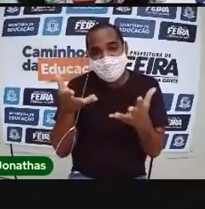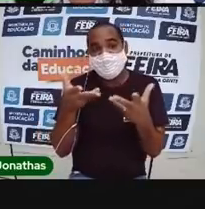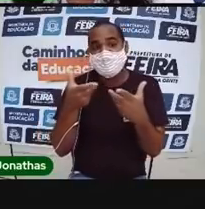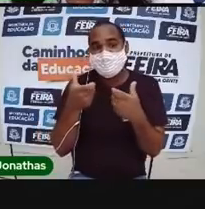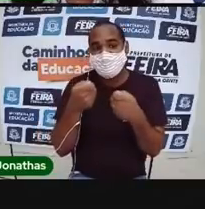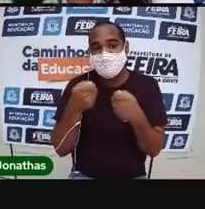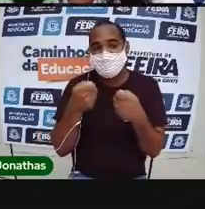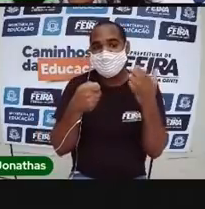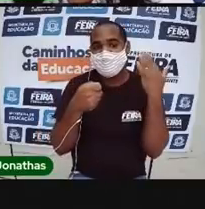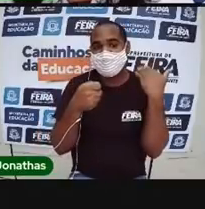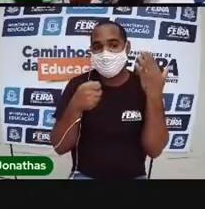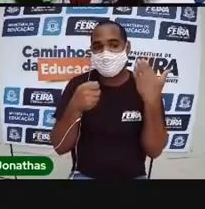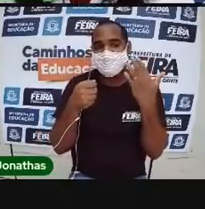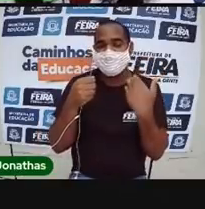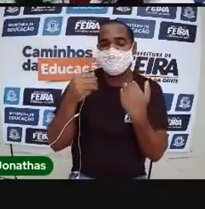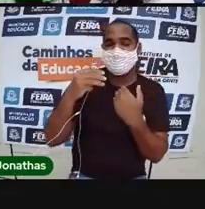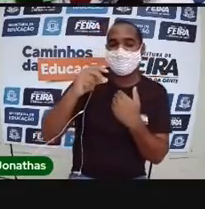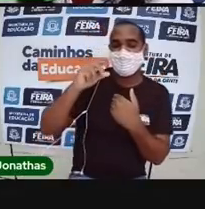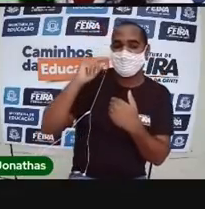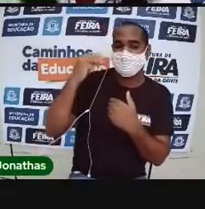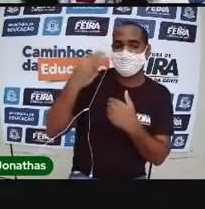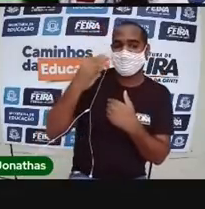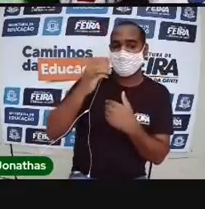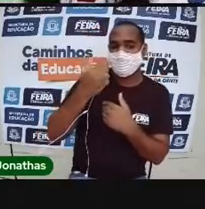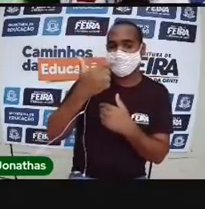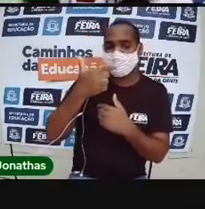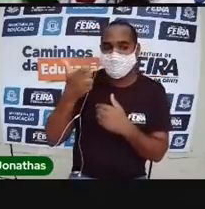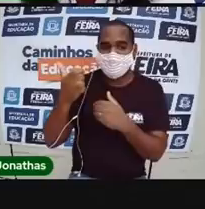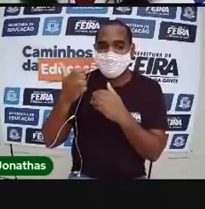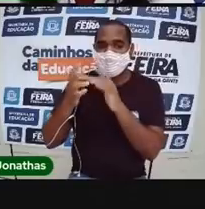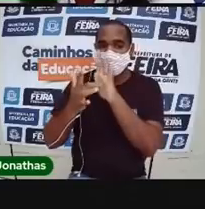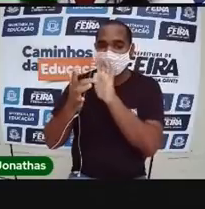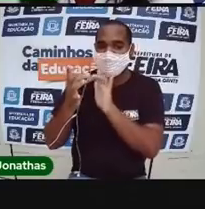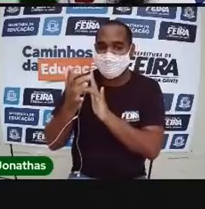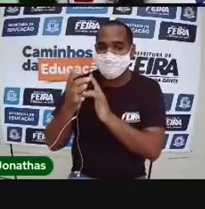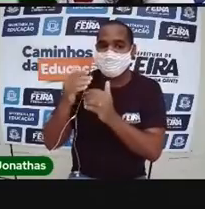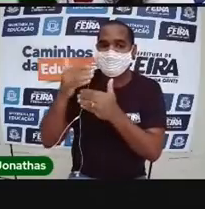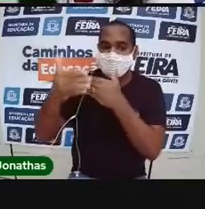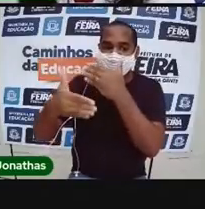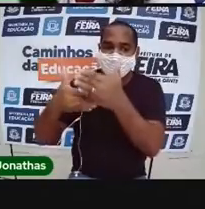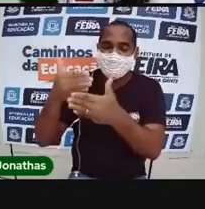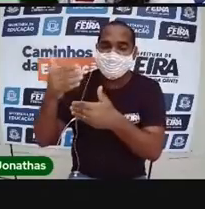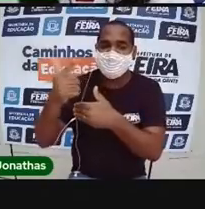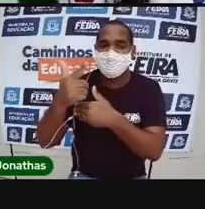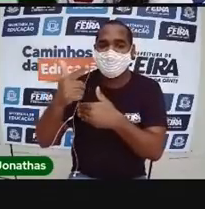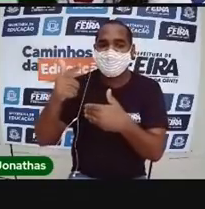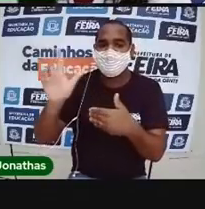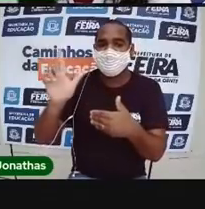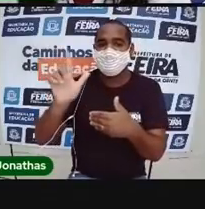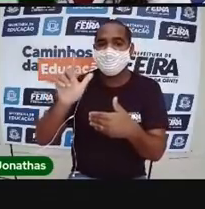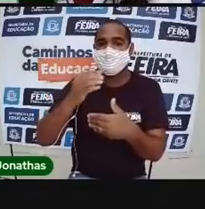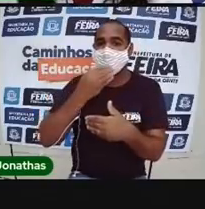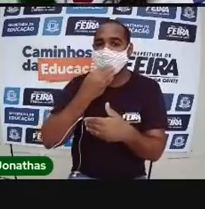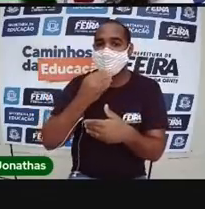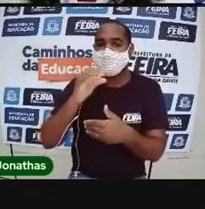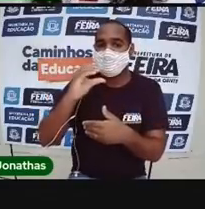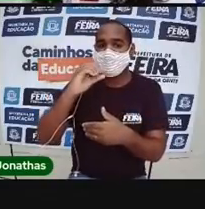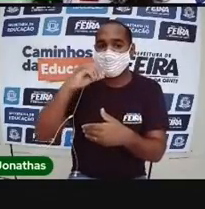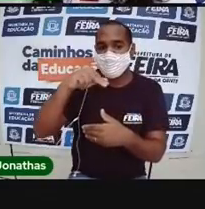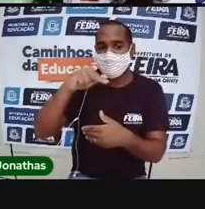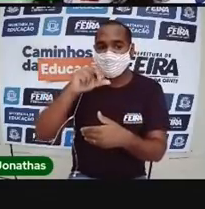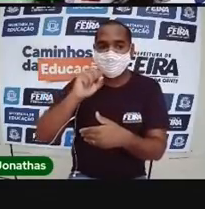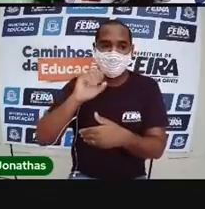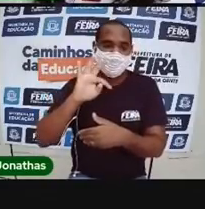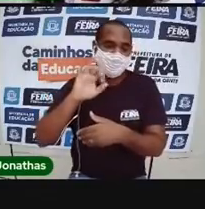em 321, depois de Jesus Cristo, apareceu esse imperador romano chamado Constantino. E